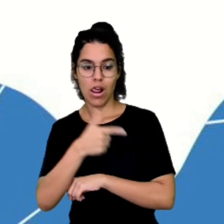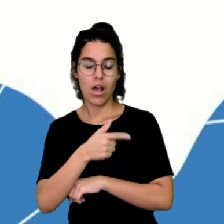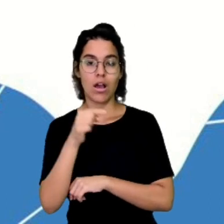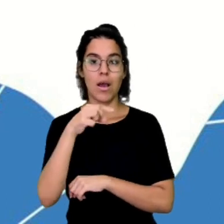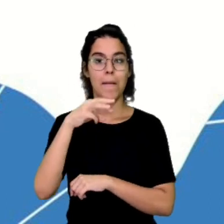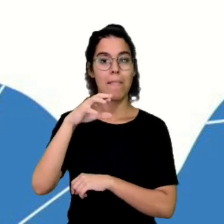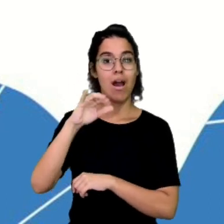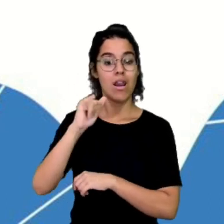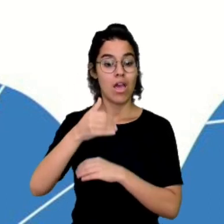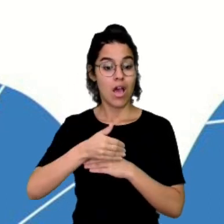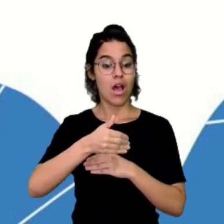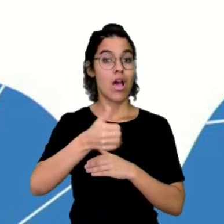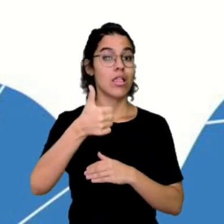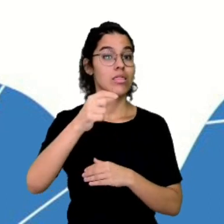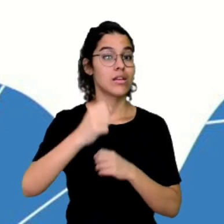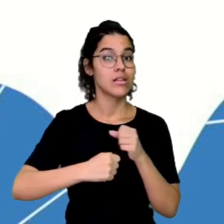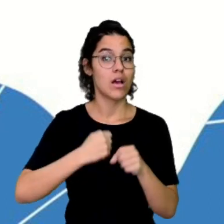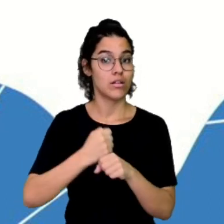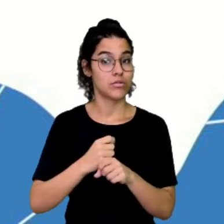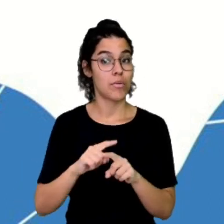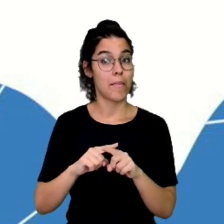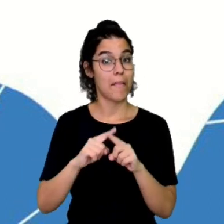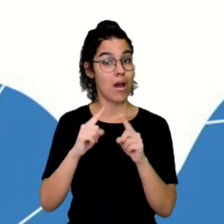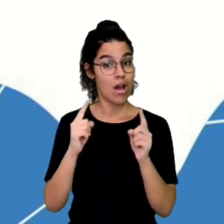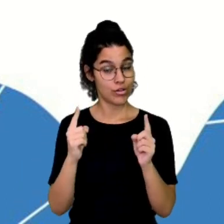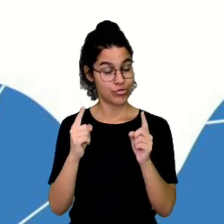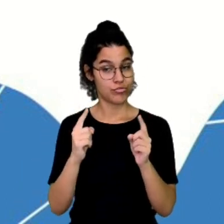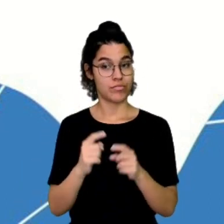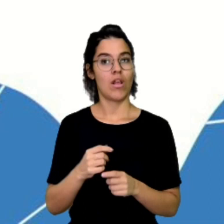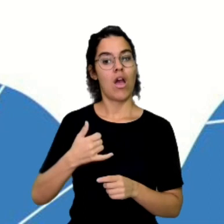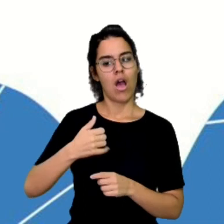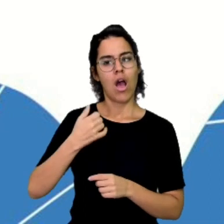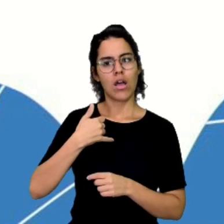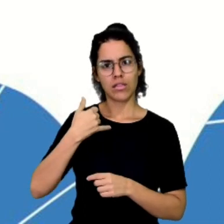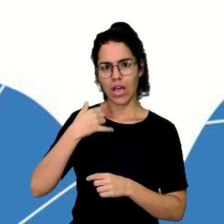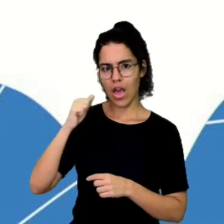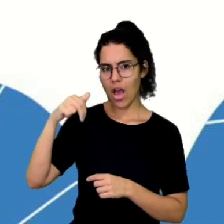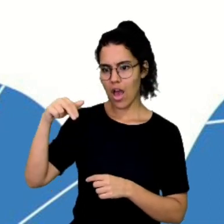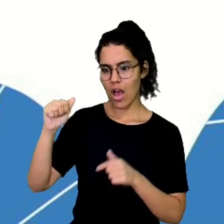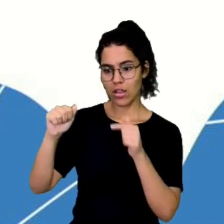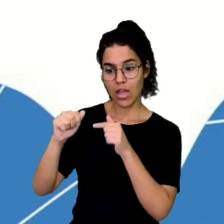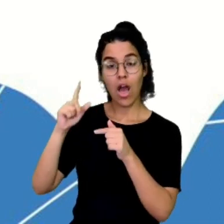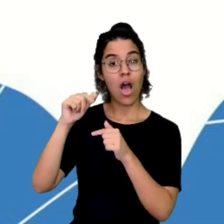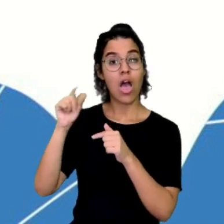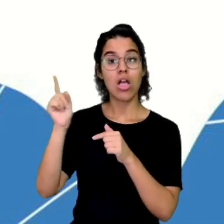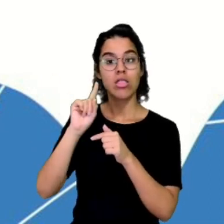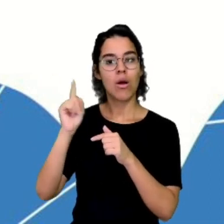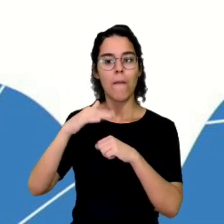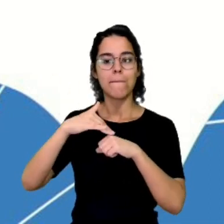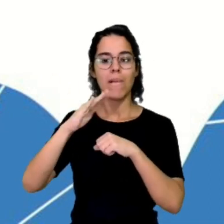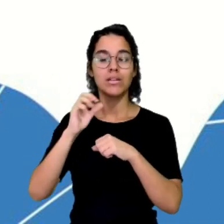daqui a 10 anos. Entretanto, a idade de Ana não supera o quadro